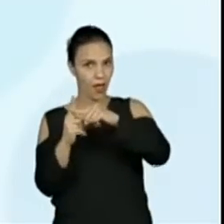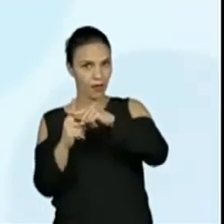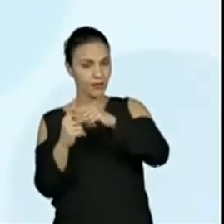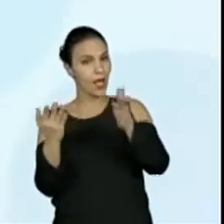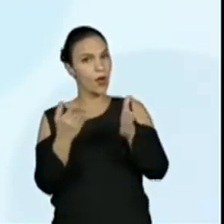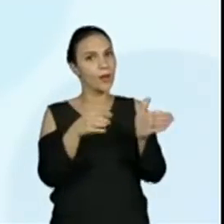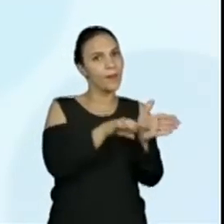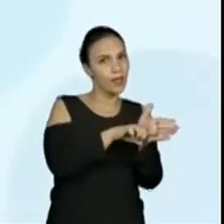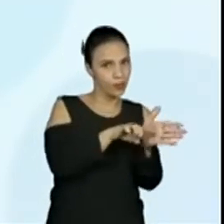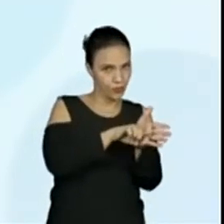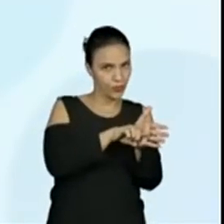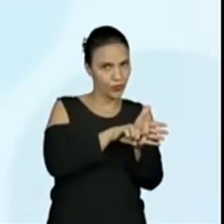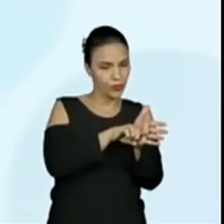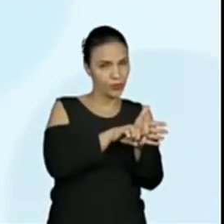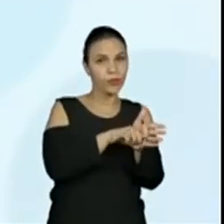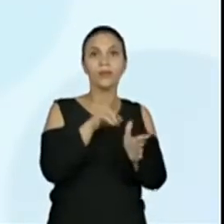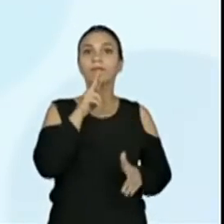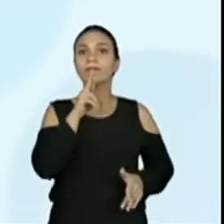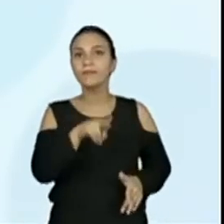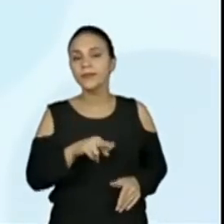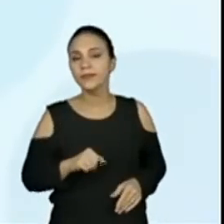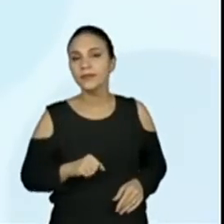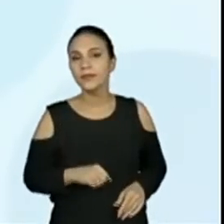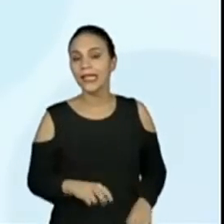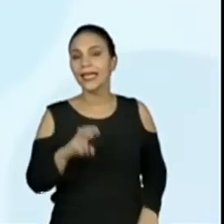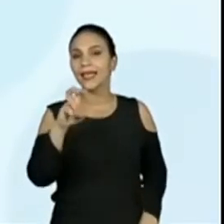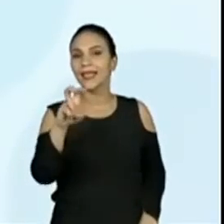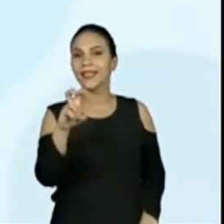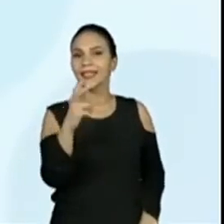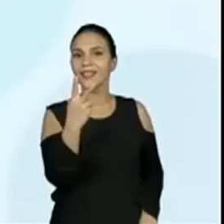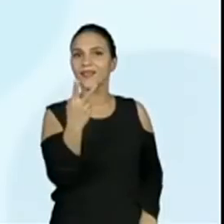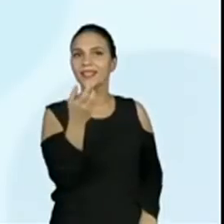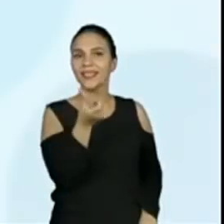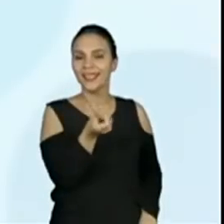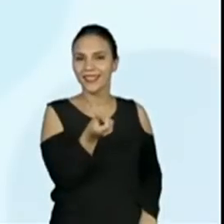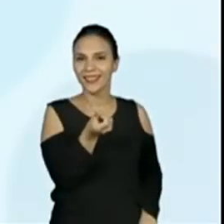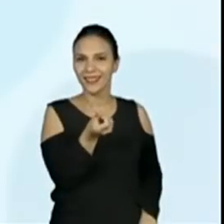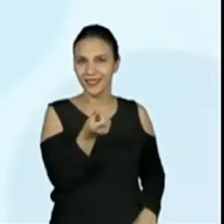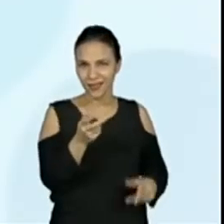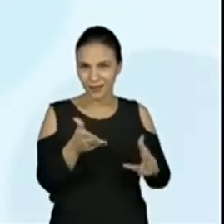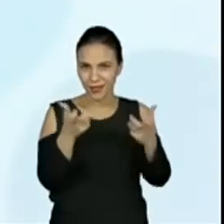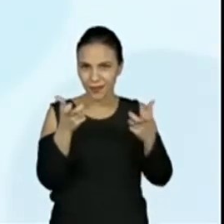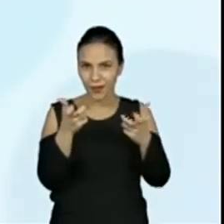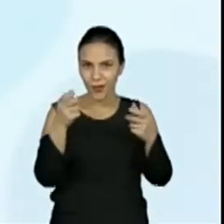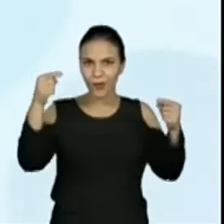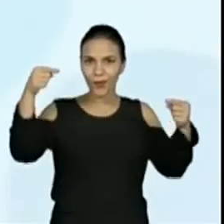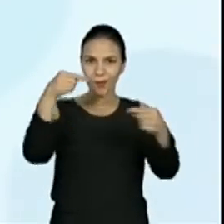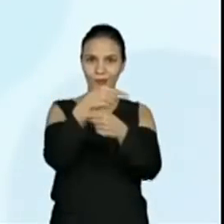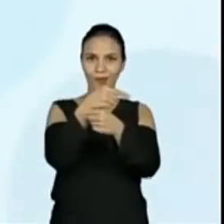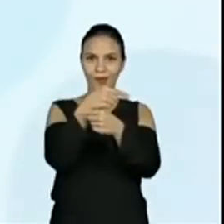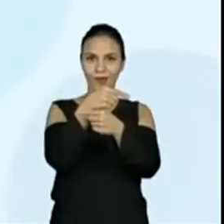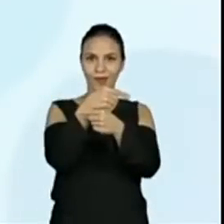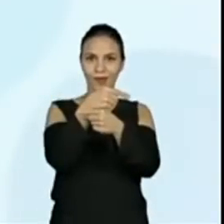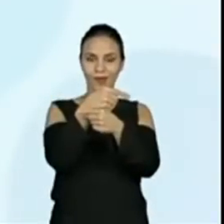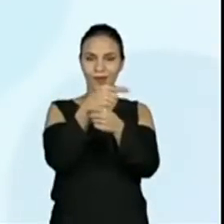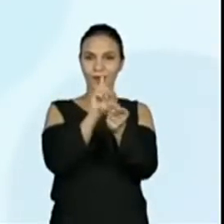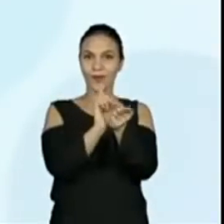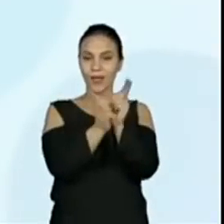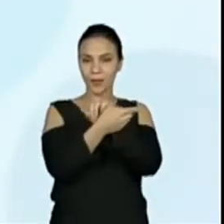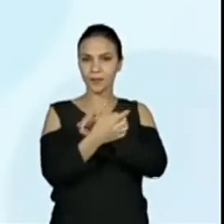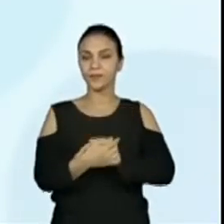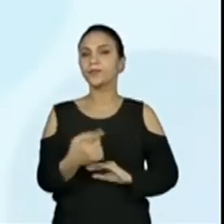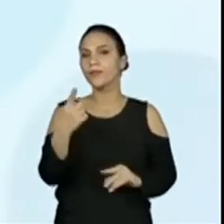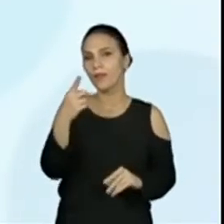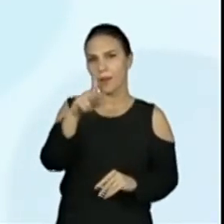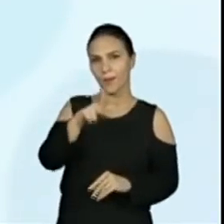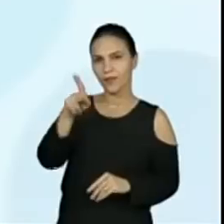é menos. Obtendo a resposta de 526. Olha, eu tenho uma professora,